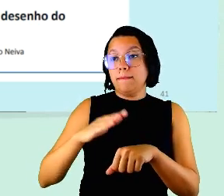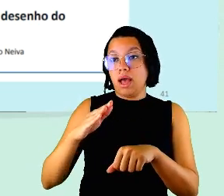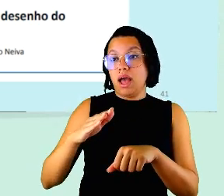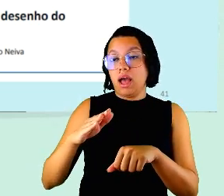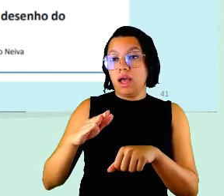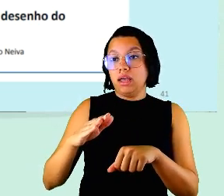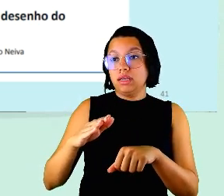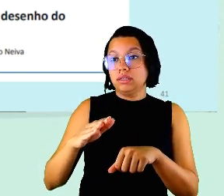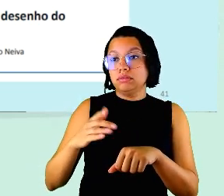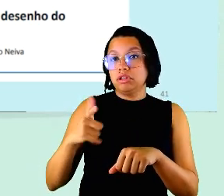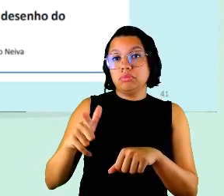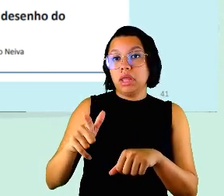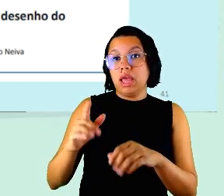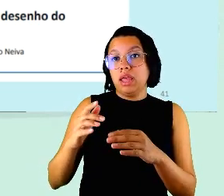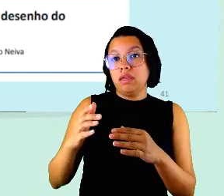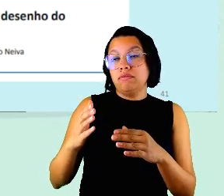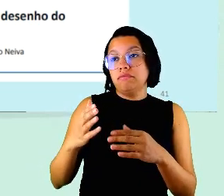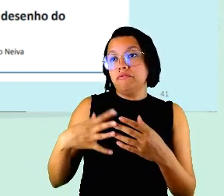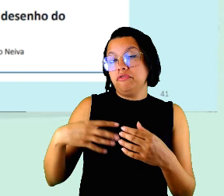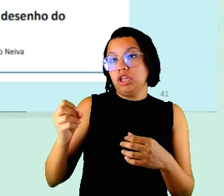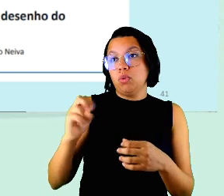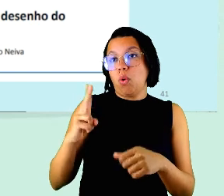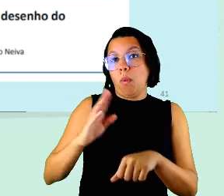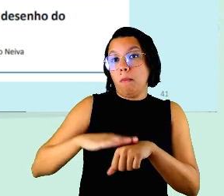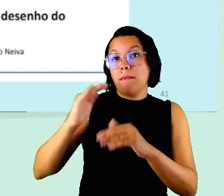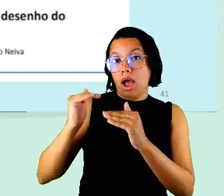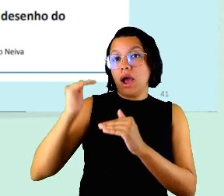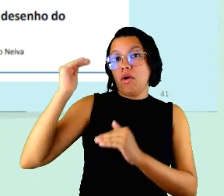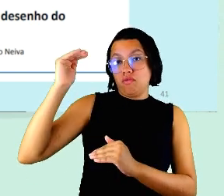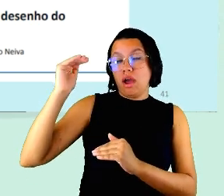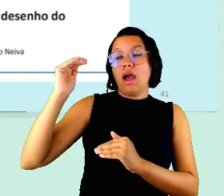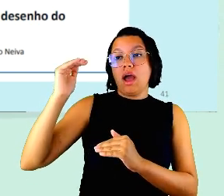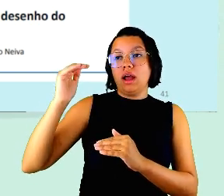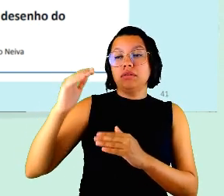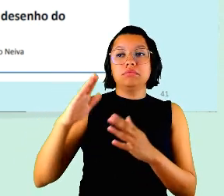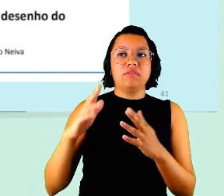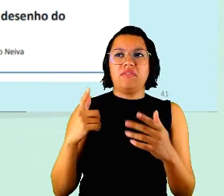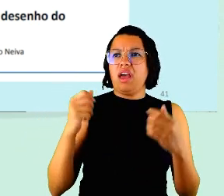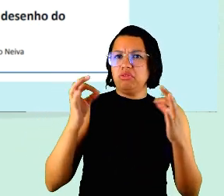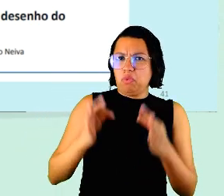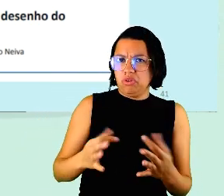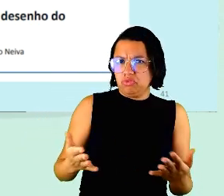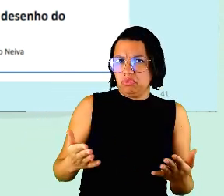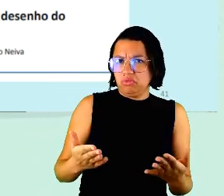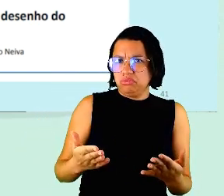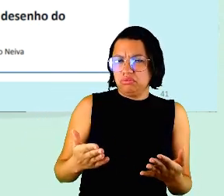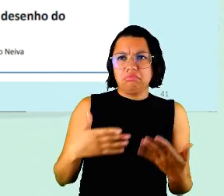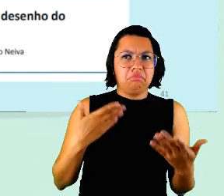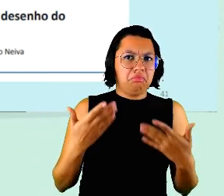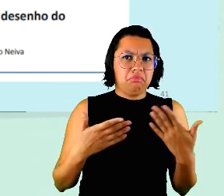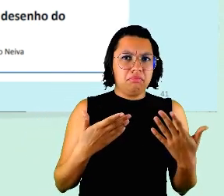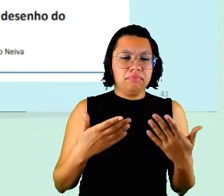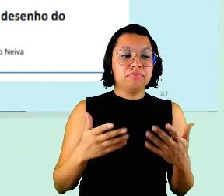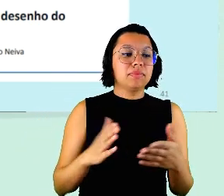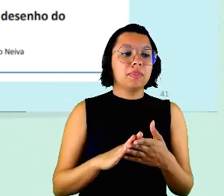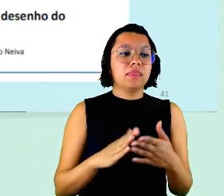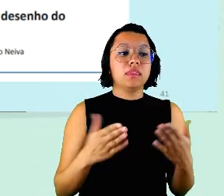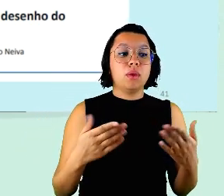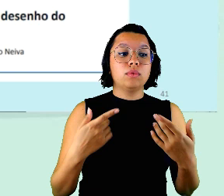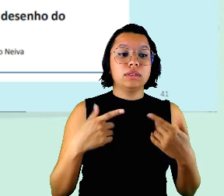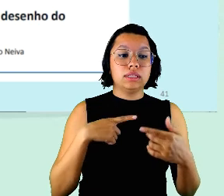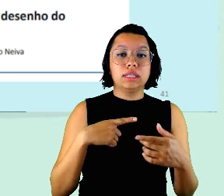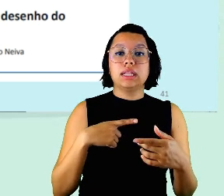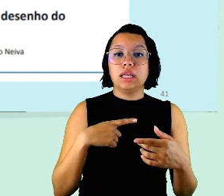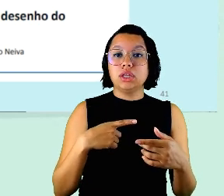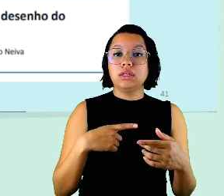eu não tenho filho exatamente só que agora estão surgindo né vários movimentos nessa direção por exemplo foi